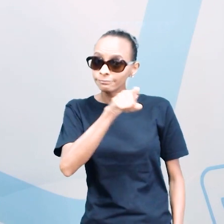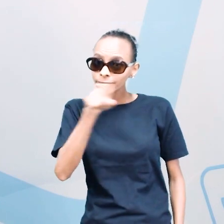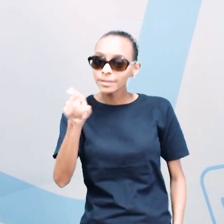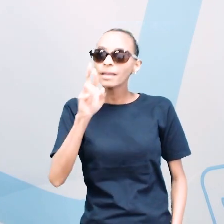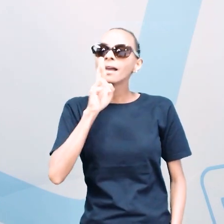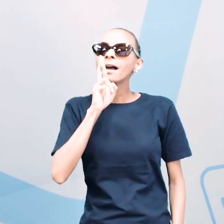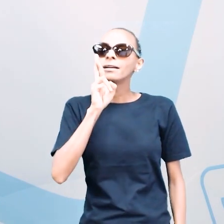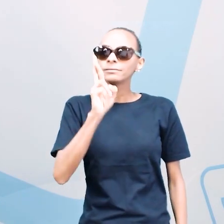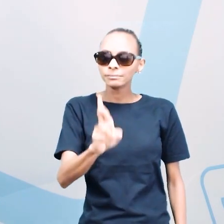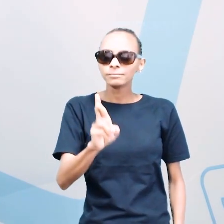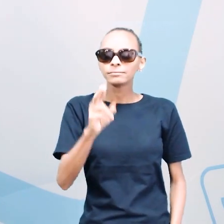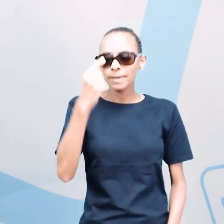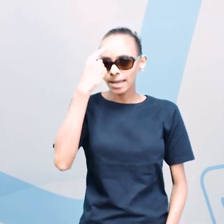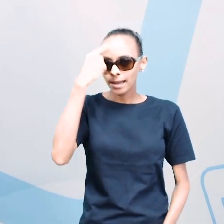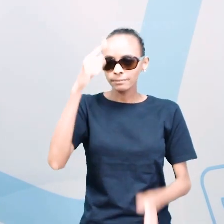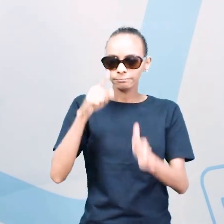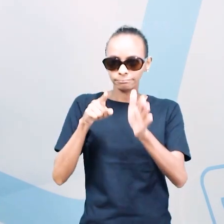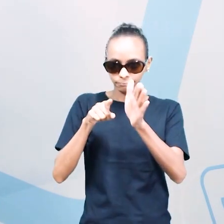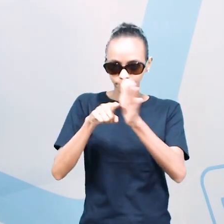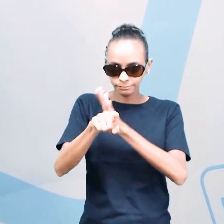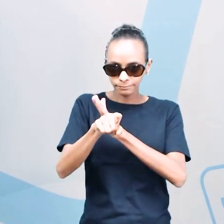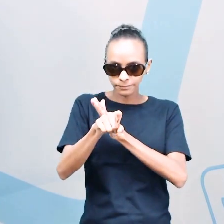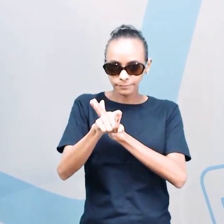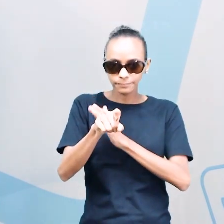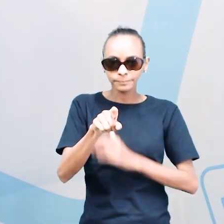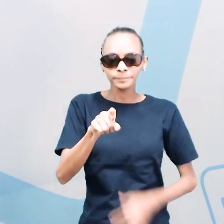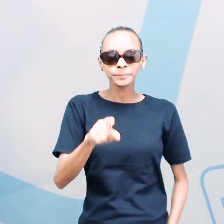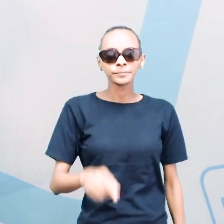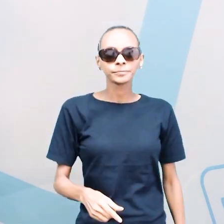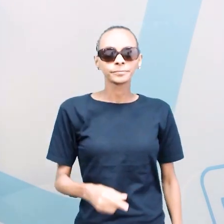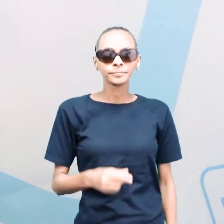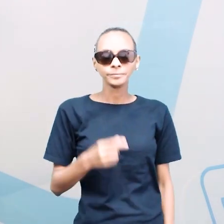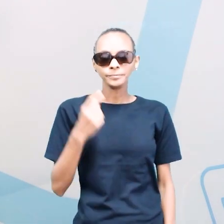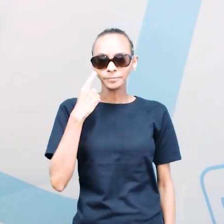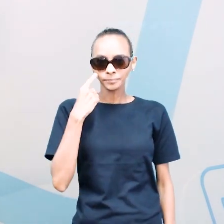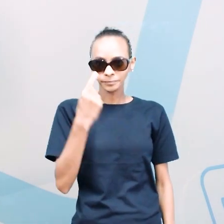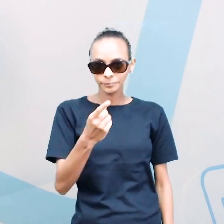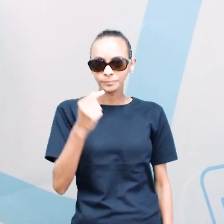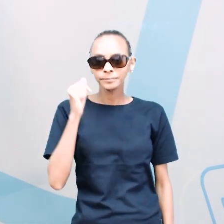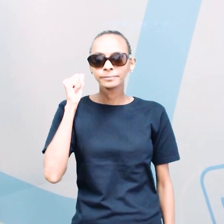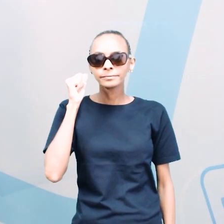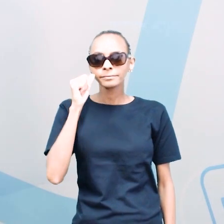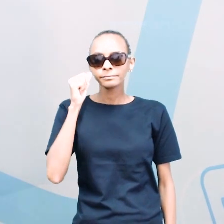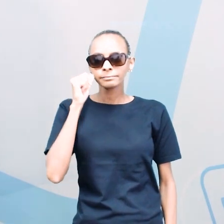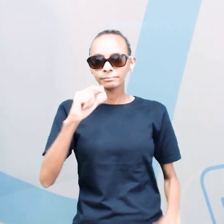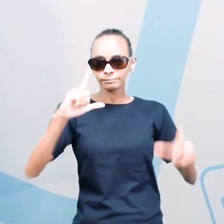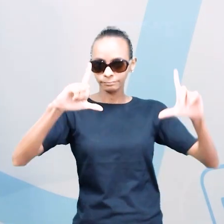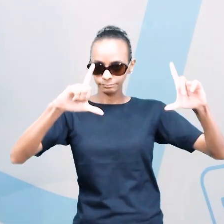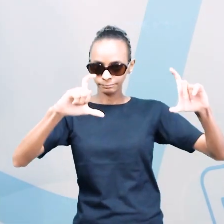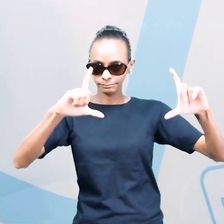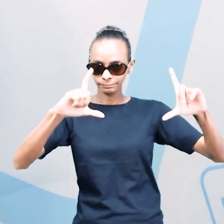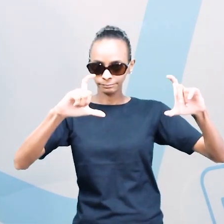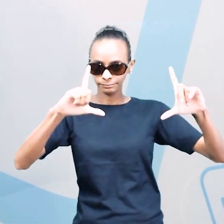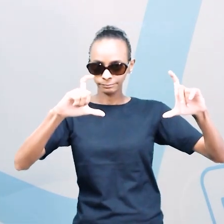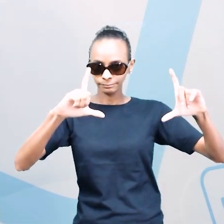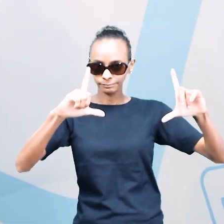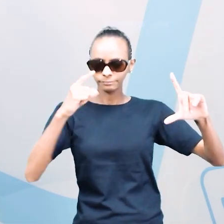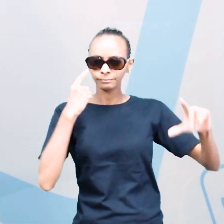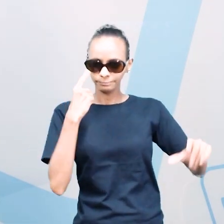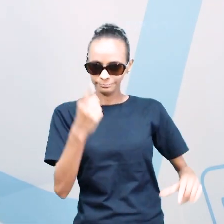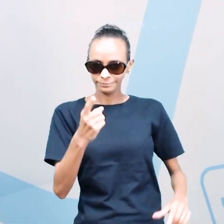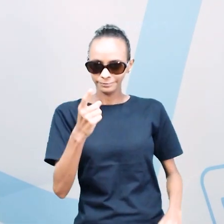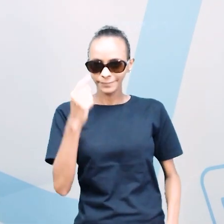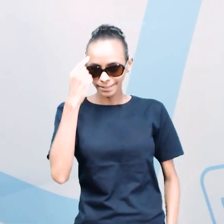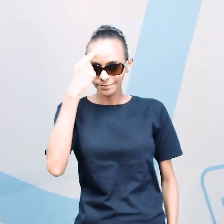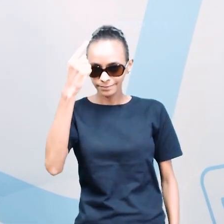respondessem a seguinte pergunta com relação a essa pessoa que aparece aqui na foto, e que eu tenho certeza que